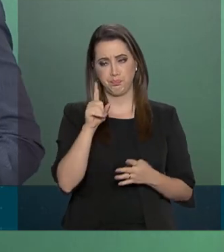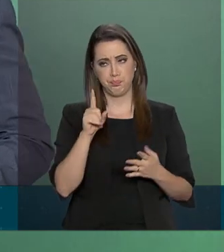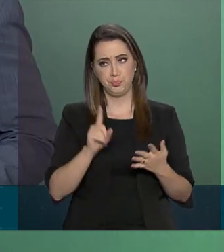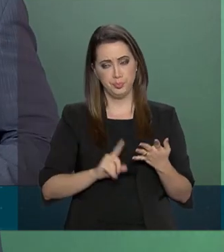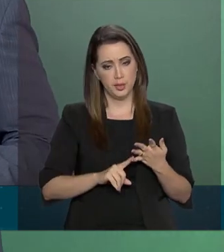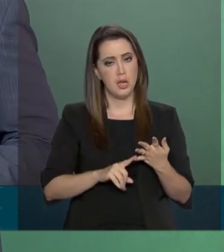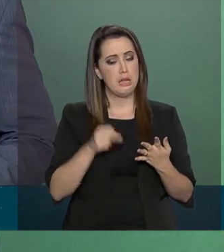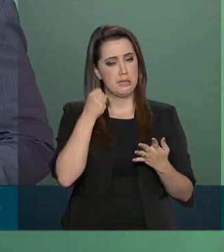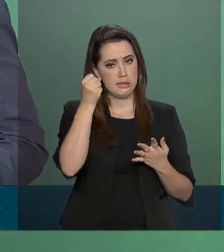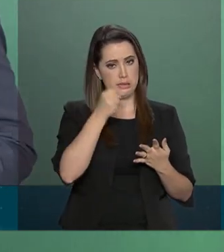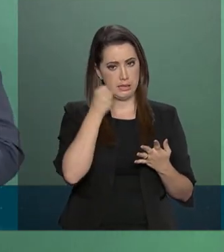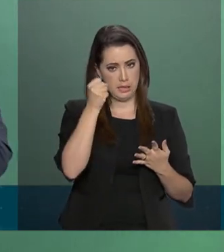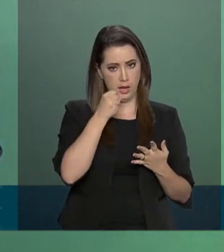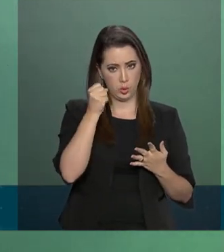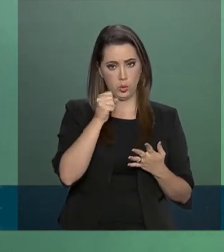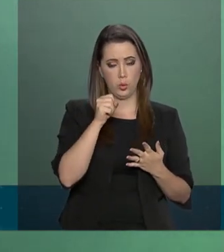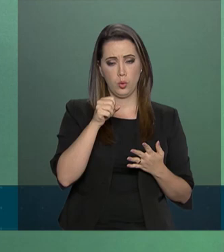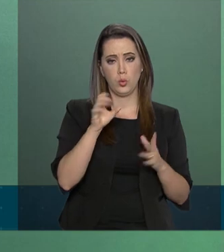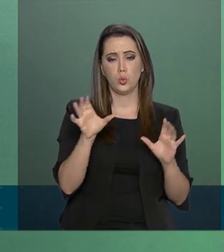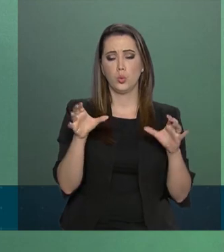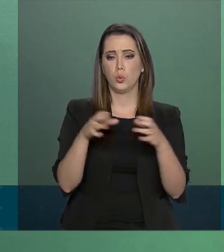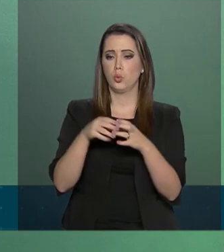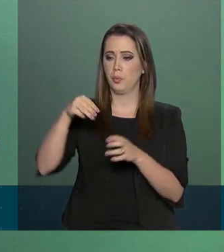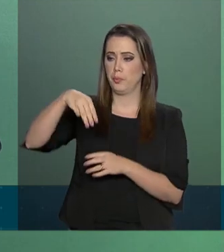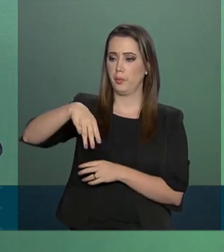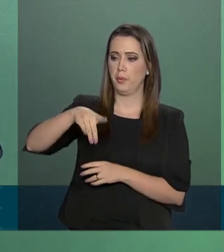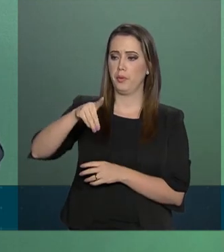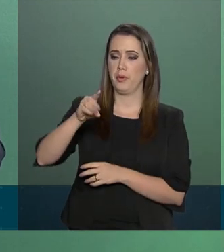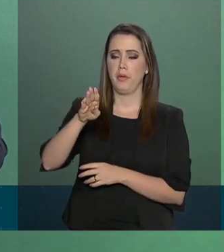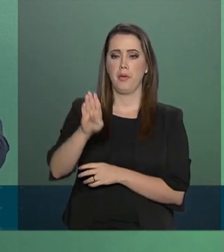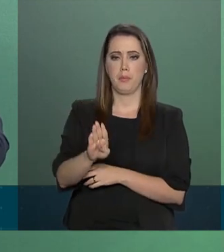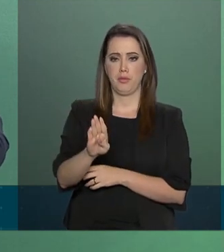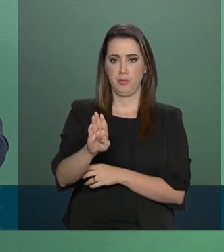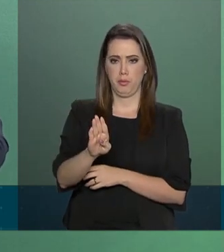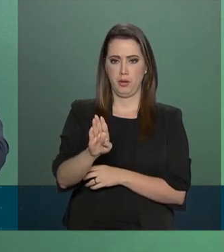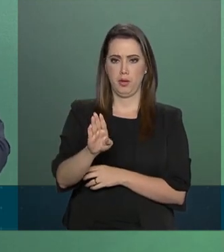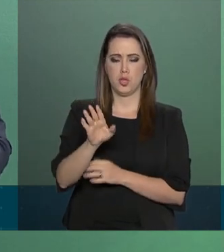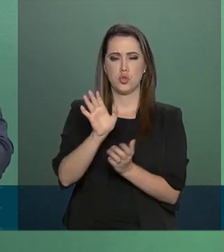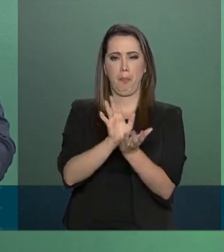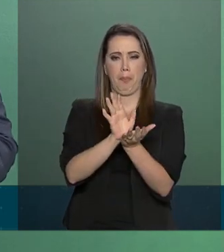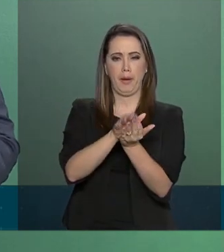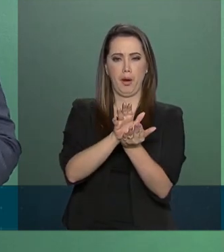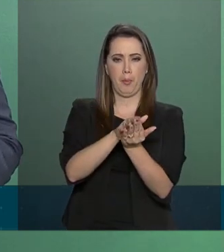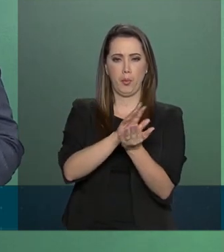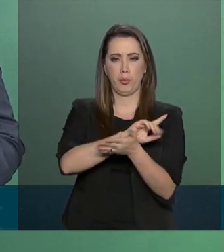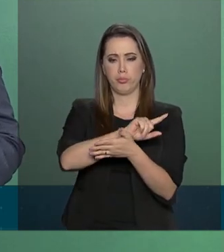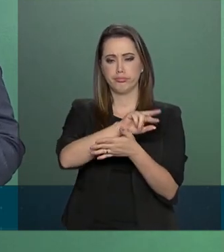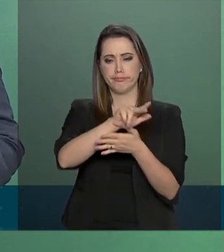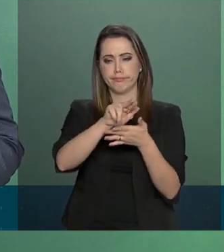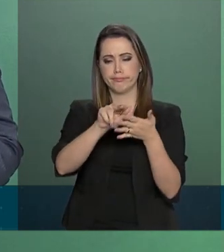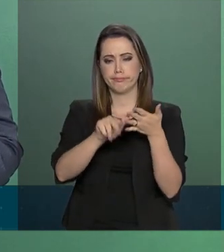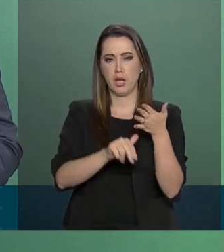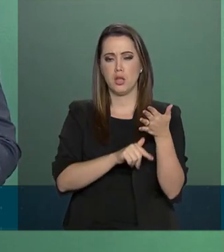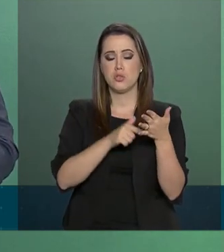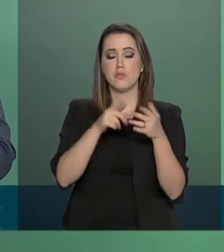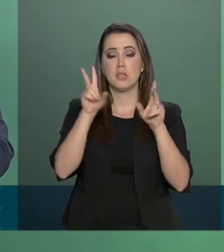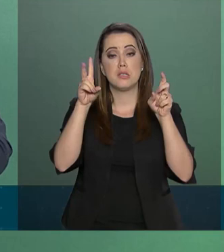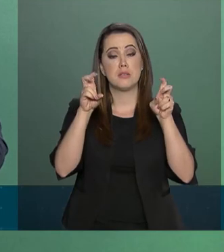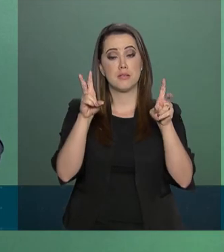Pernambuco, que é o nosso líder do governo no Senado. Tratário de vários temas, mas